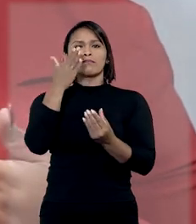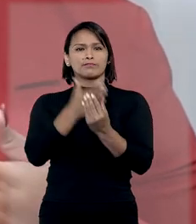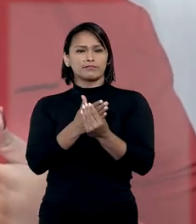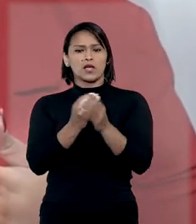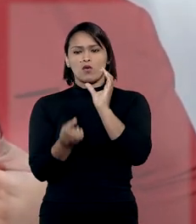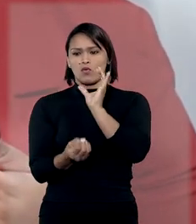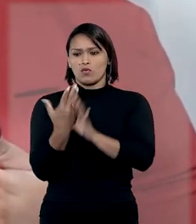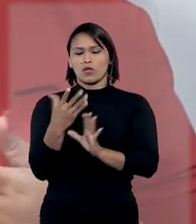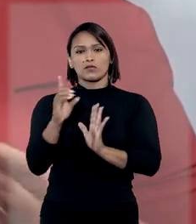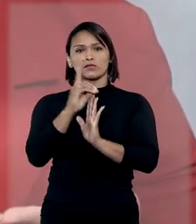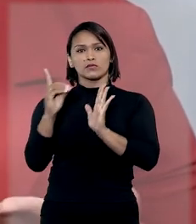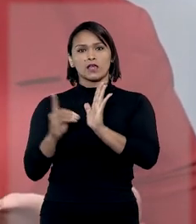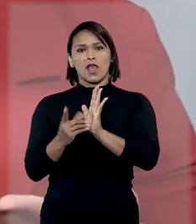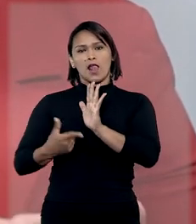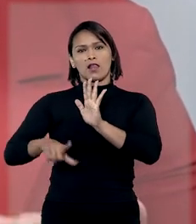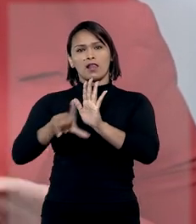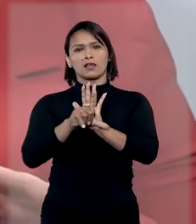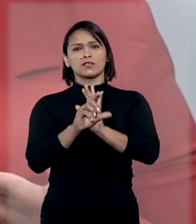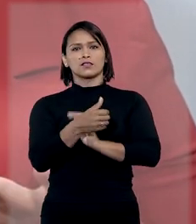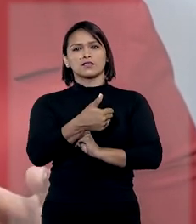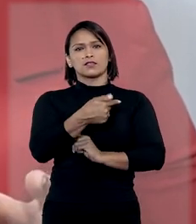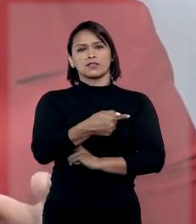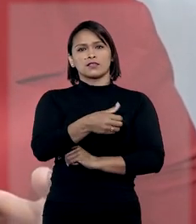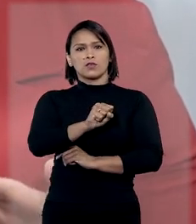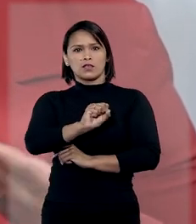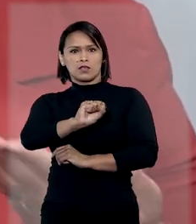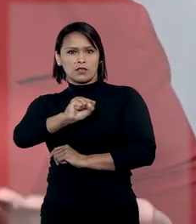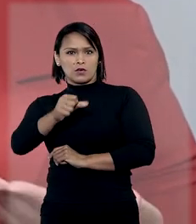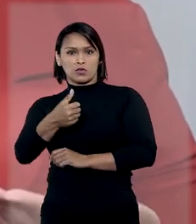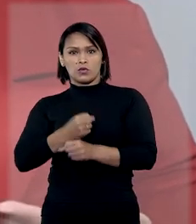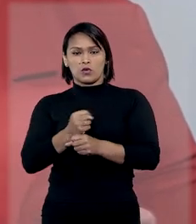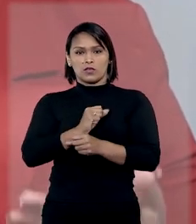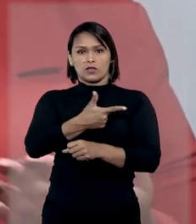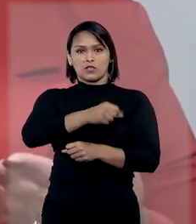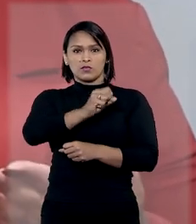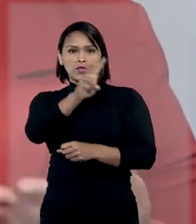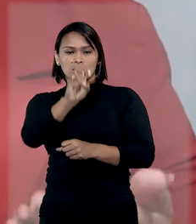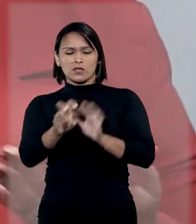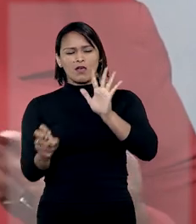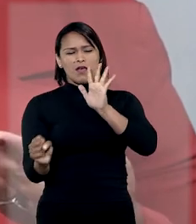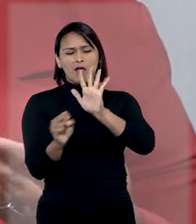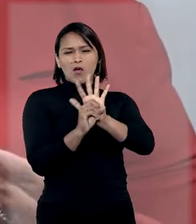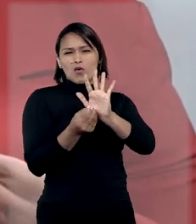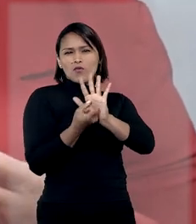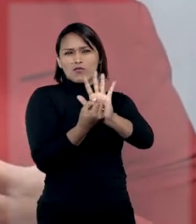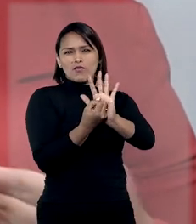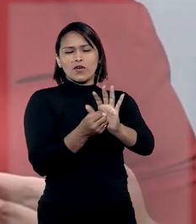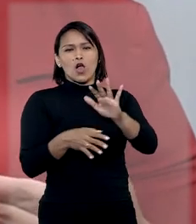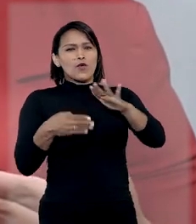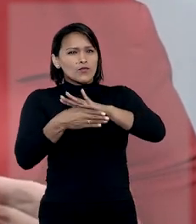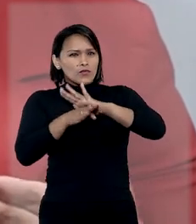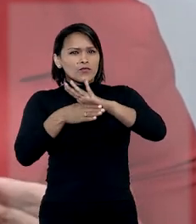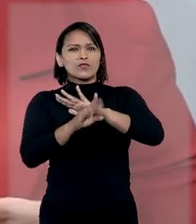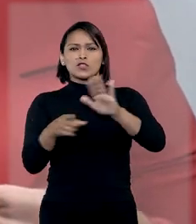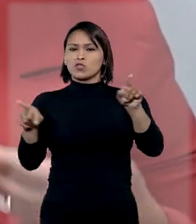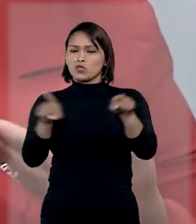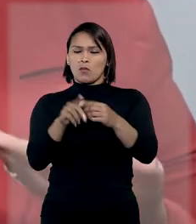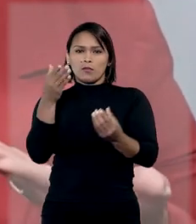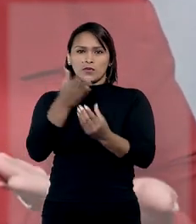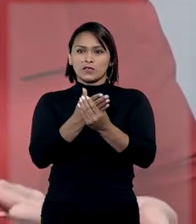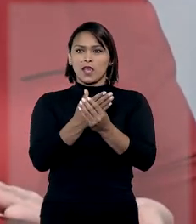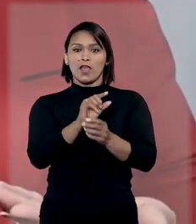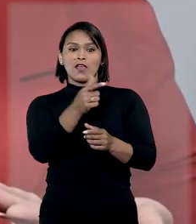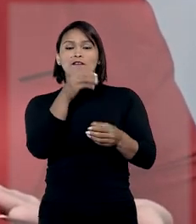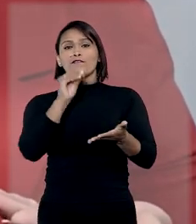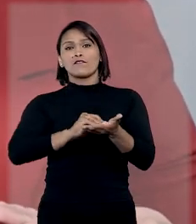processo que originou o Decreto Legislativo 788, de 2005, apresentou vícios no processo legislativo e não